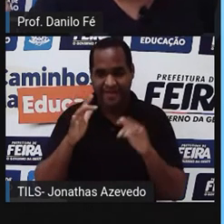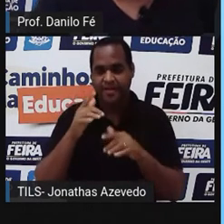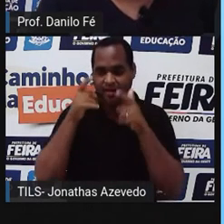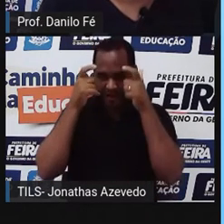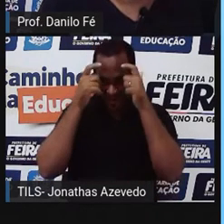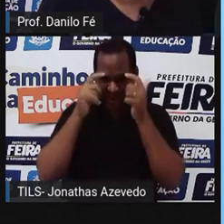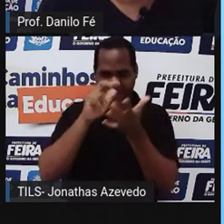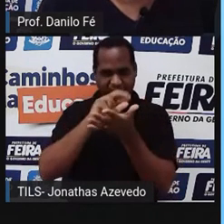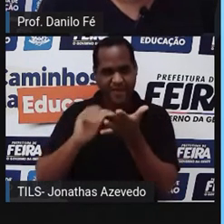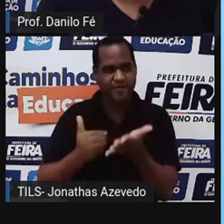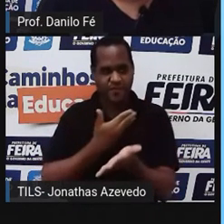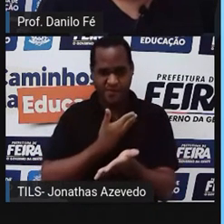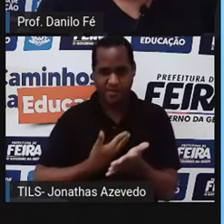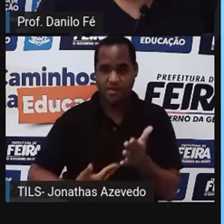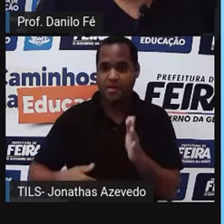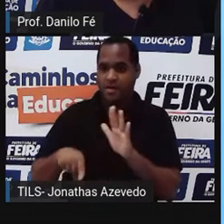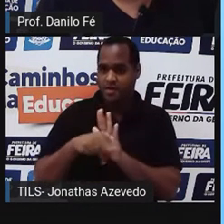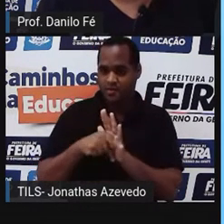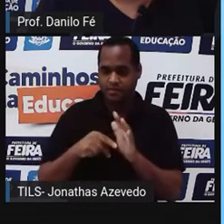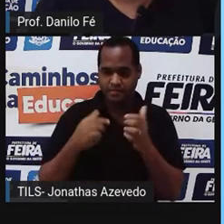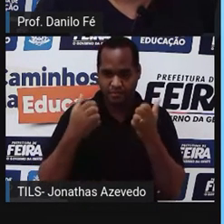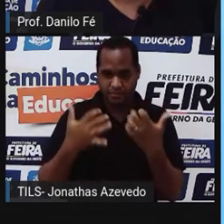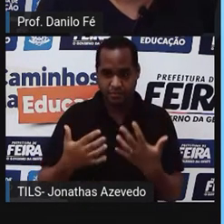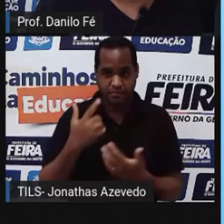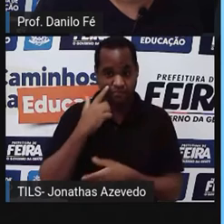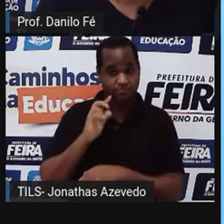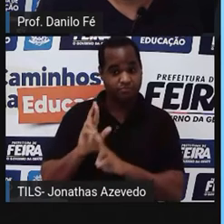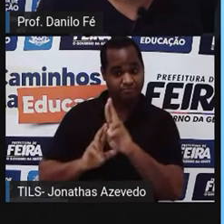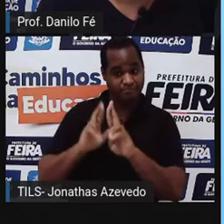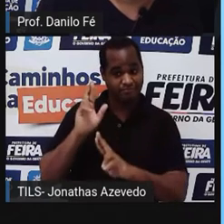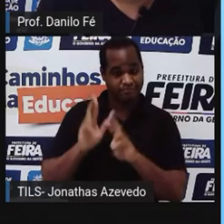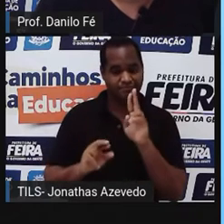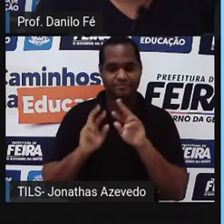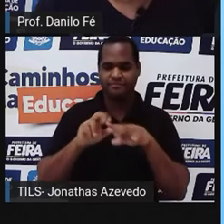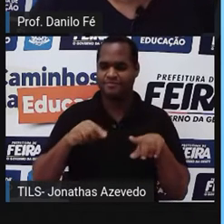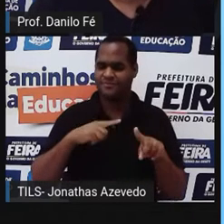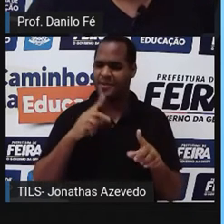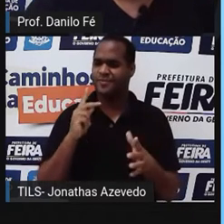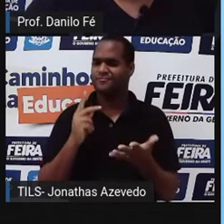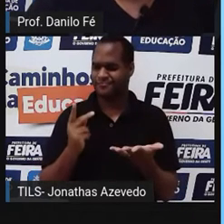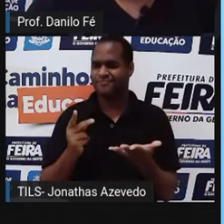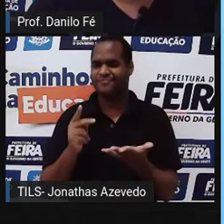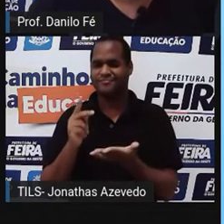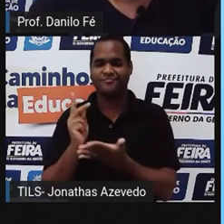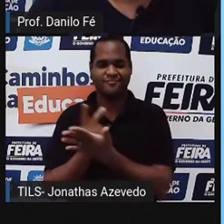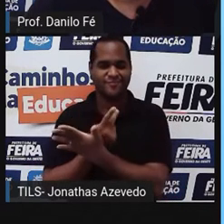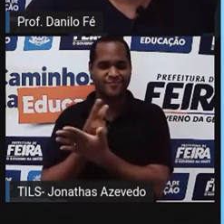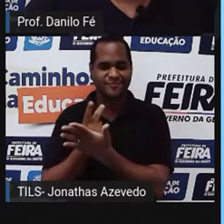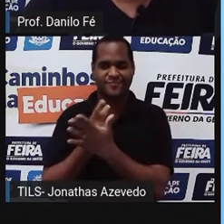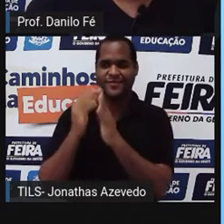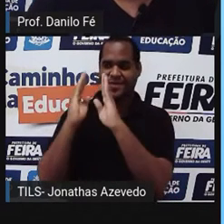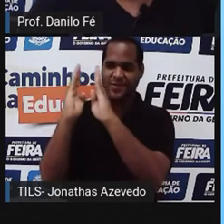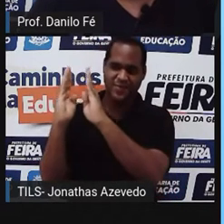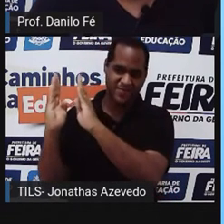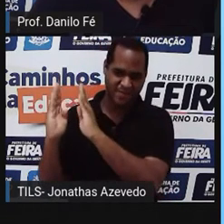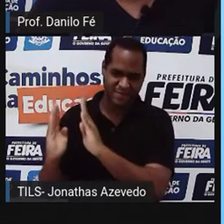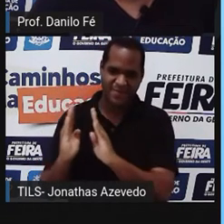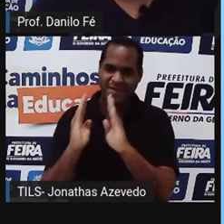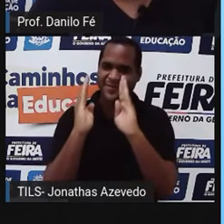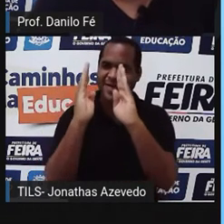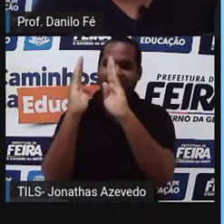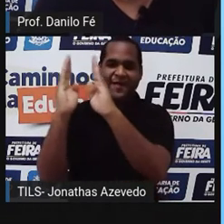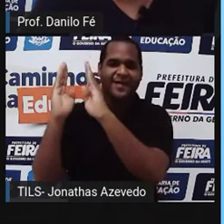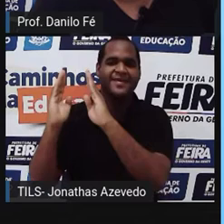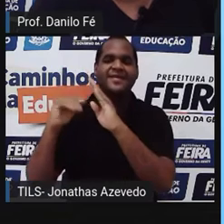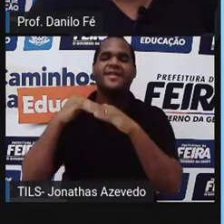arquivos do governo, uma máquina impressora, que era uma coisa rara na época, bibliotecas. Bibliotecas essas